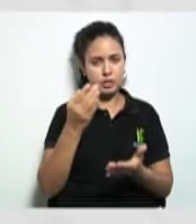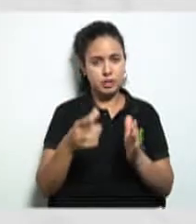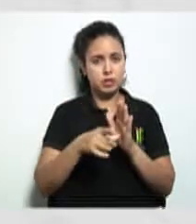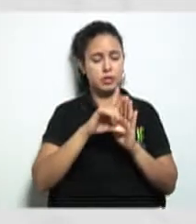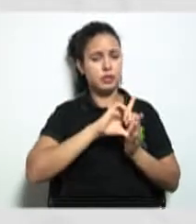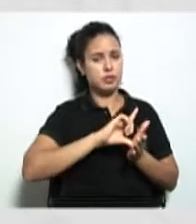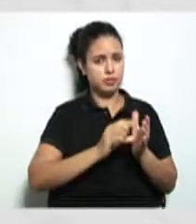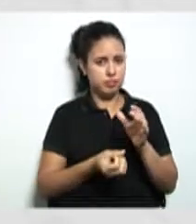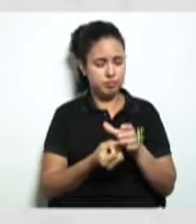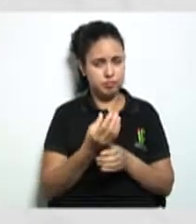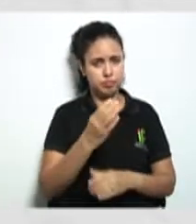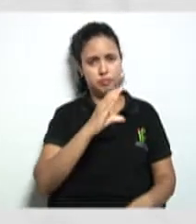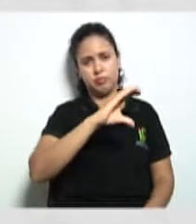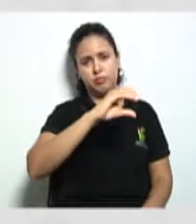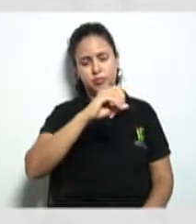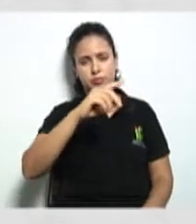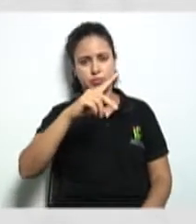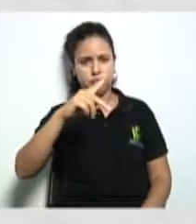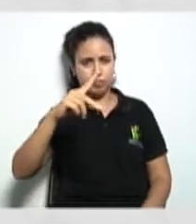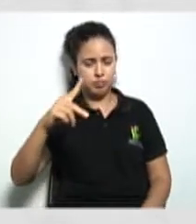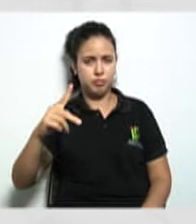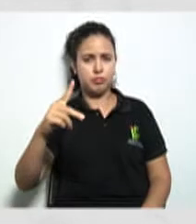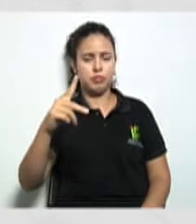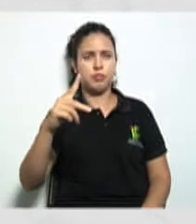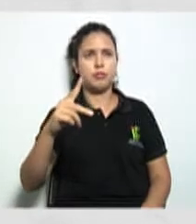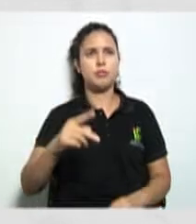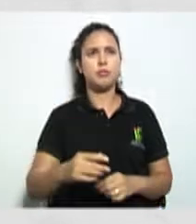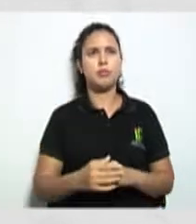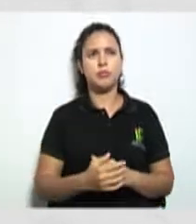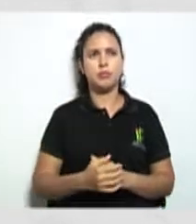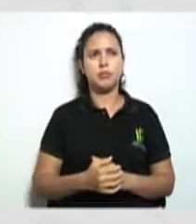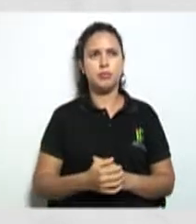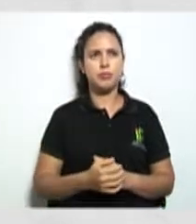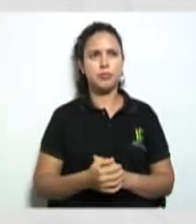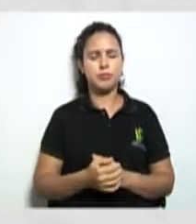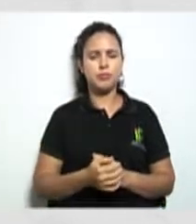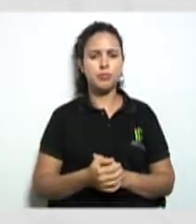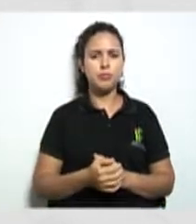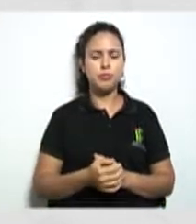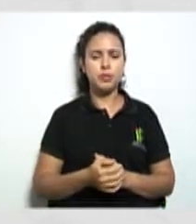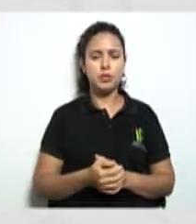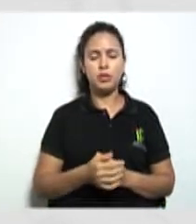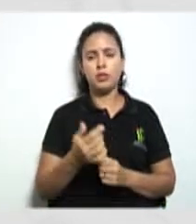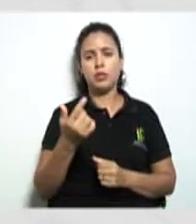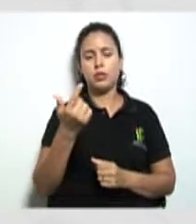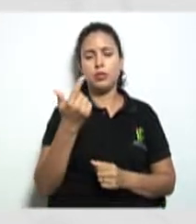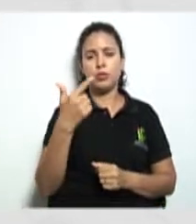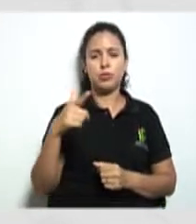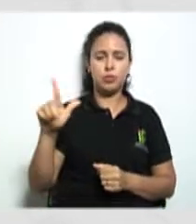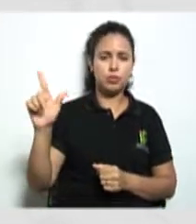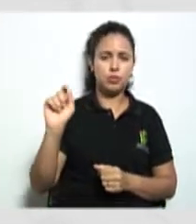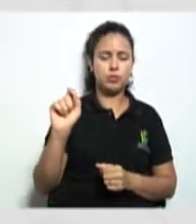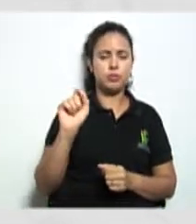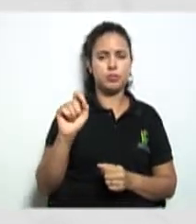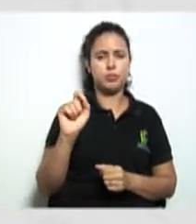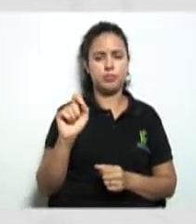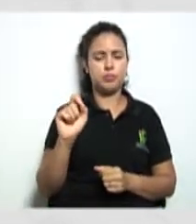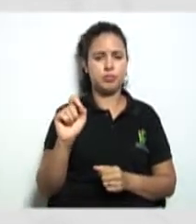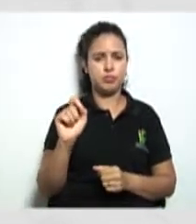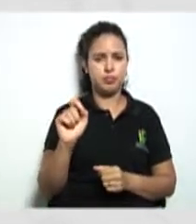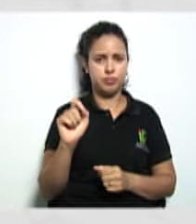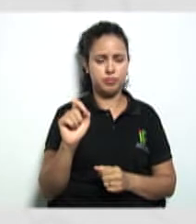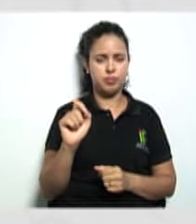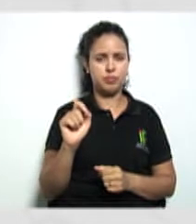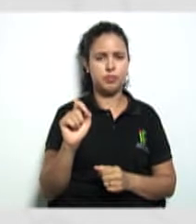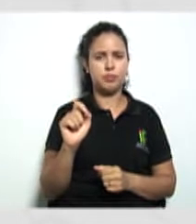para a constituição dessa cooperativa. Aí, vamos para um outro ponto, ainda dentro da